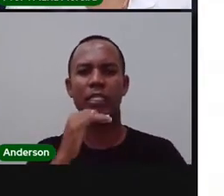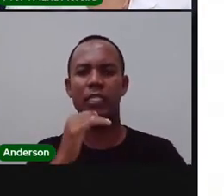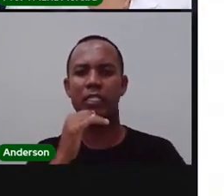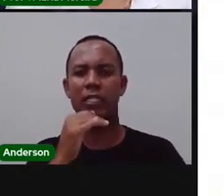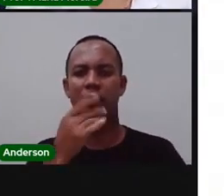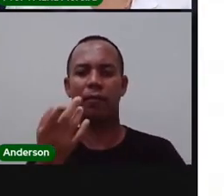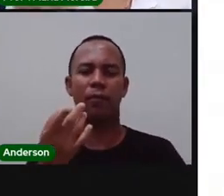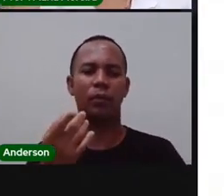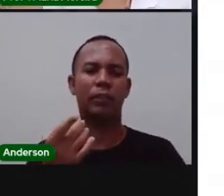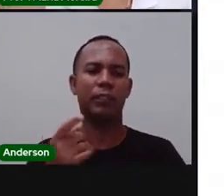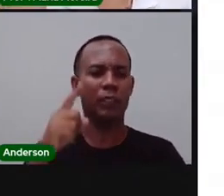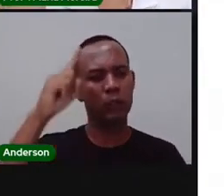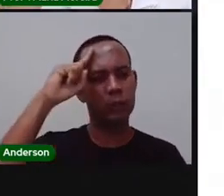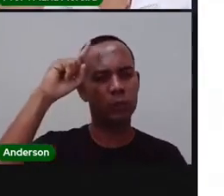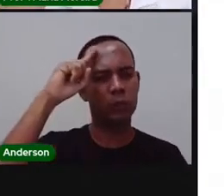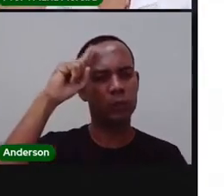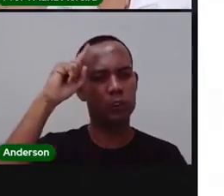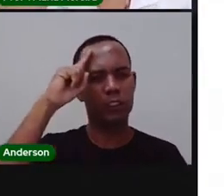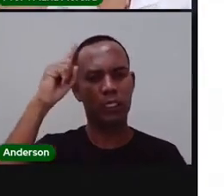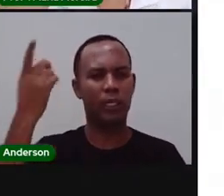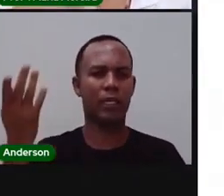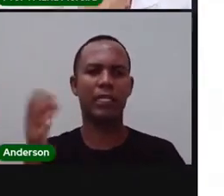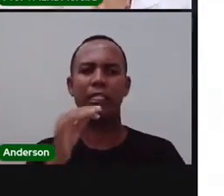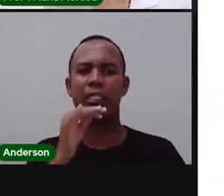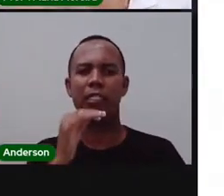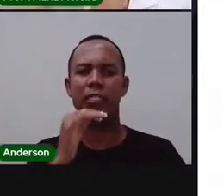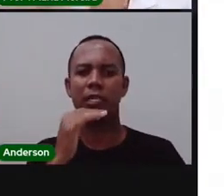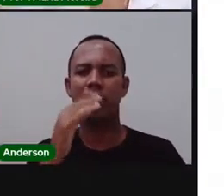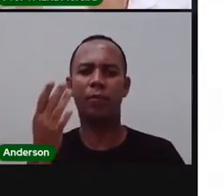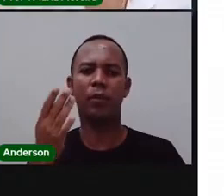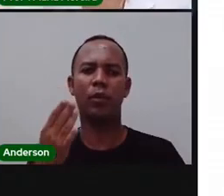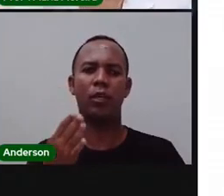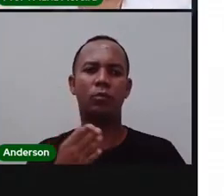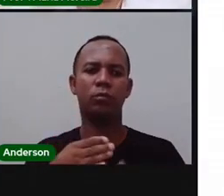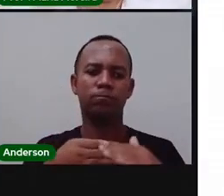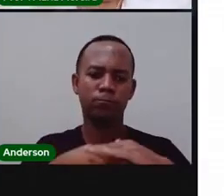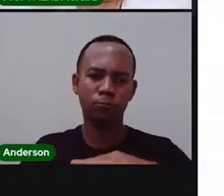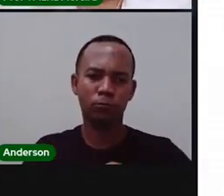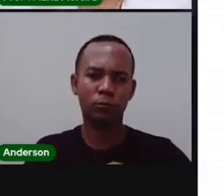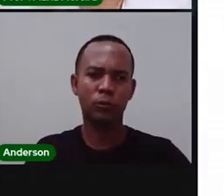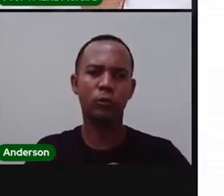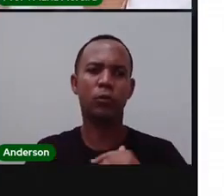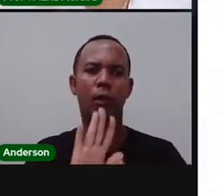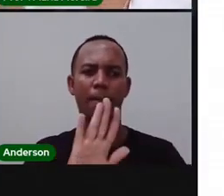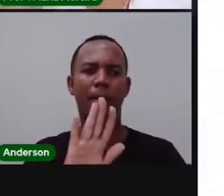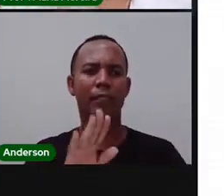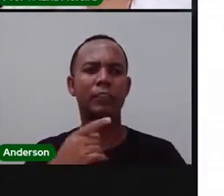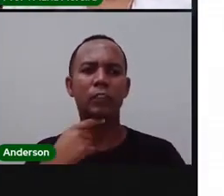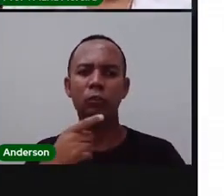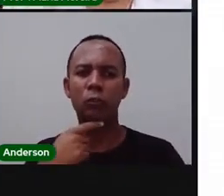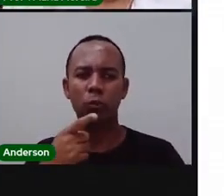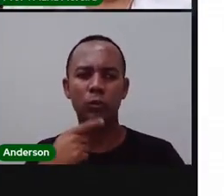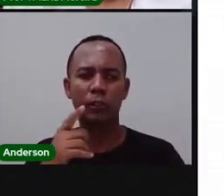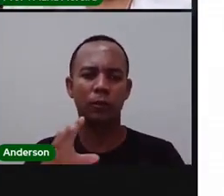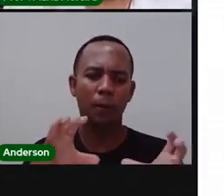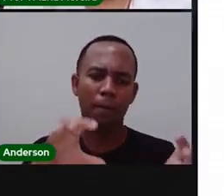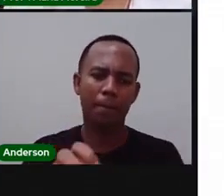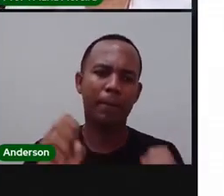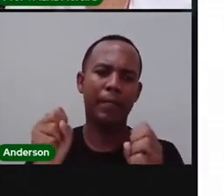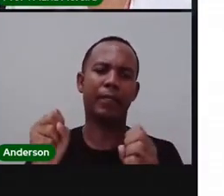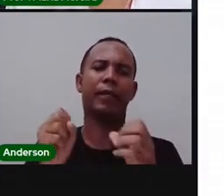Imateriais. Porque eu não posso apontar, eu posso participar, mas eu não posso pegar.